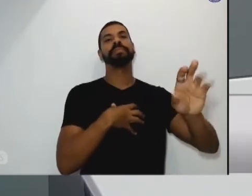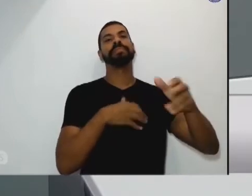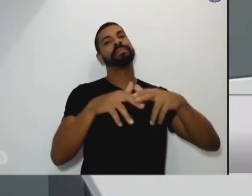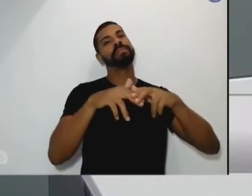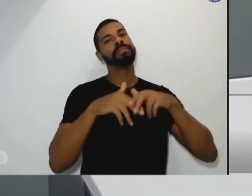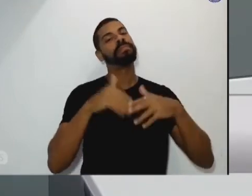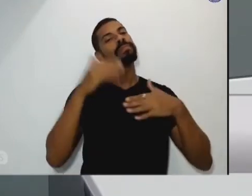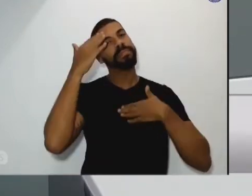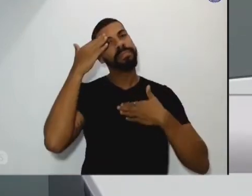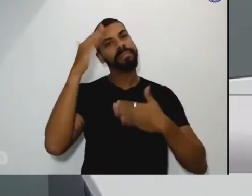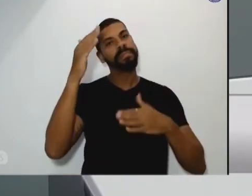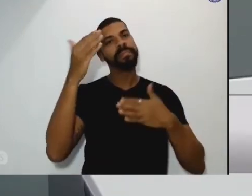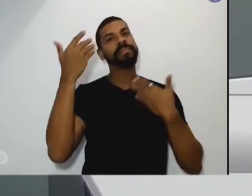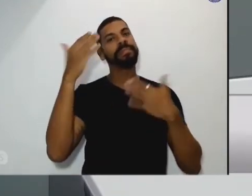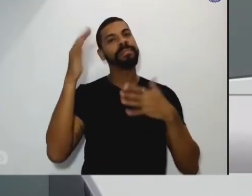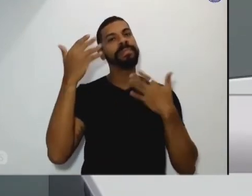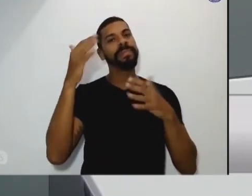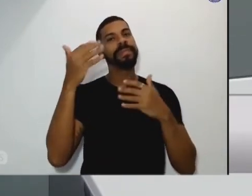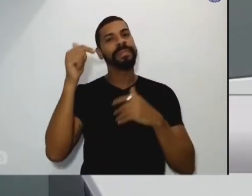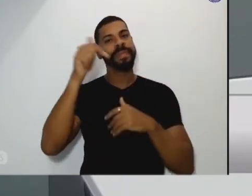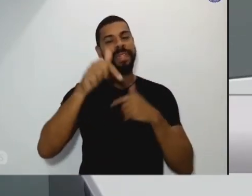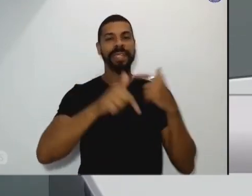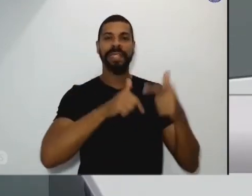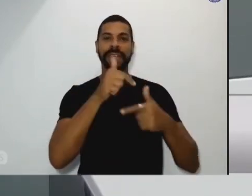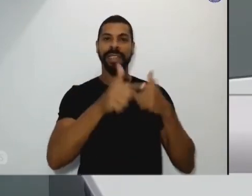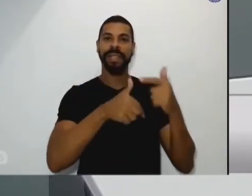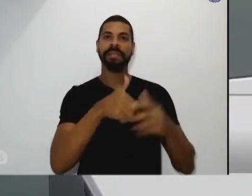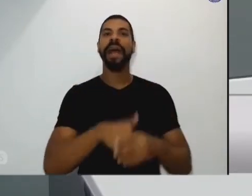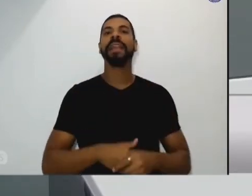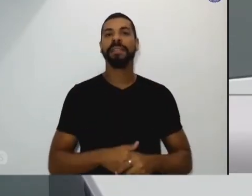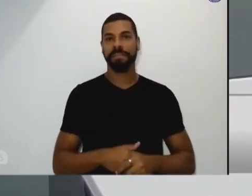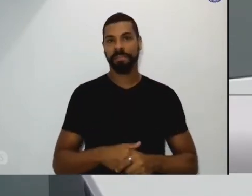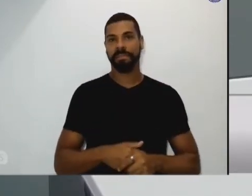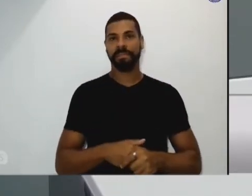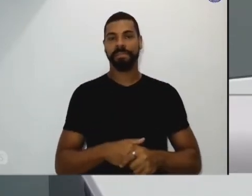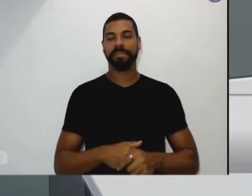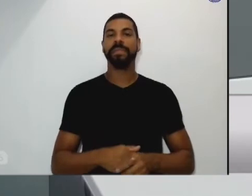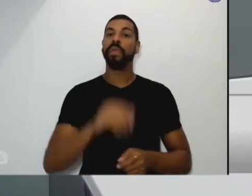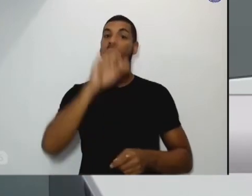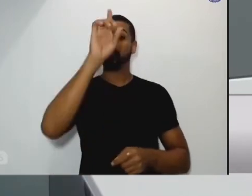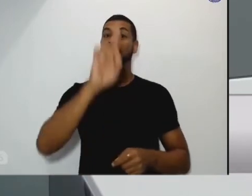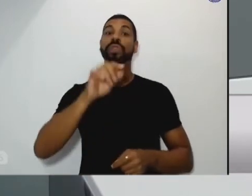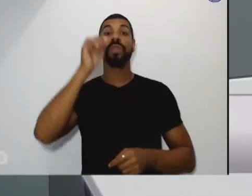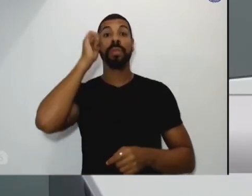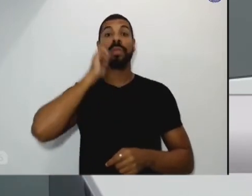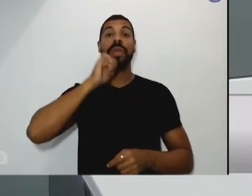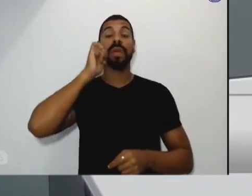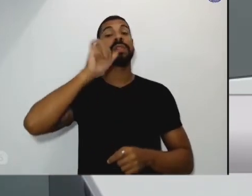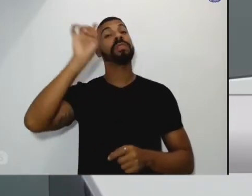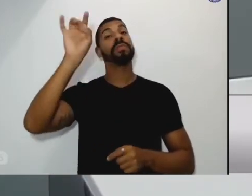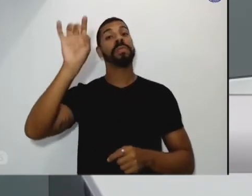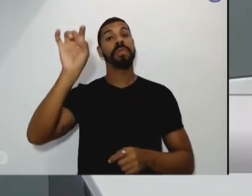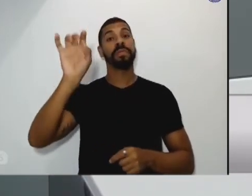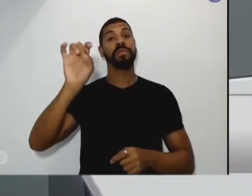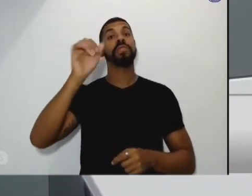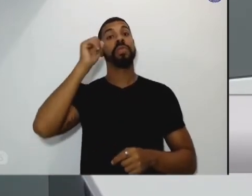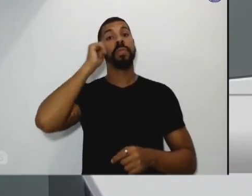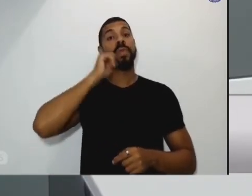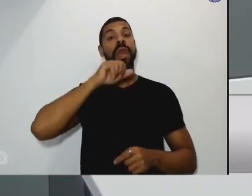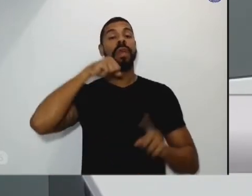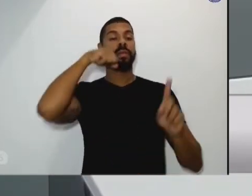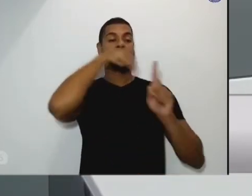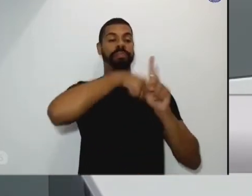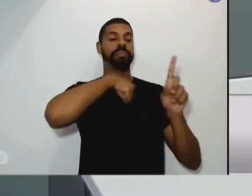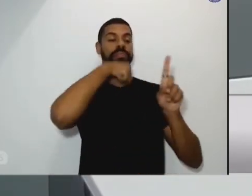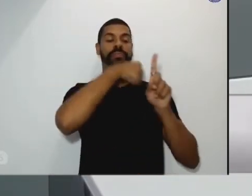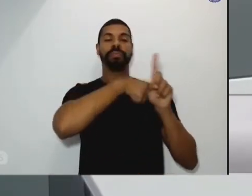vocês nessa atuação ao direito e defesa da mulher e especificamente a mulher vítima de violência e aí se a Cintia quiser